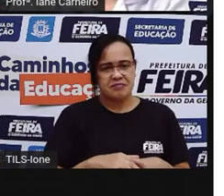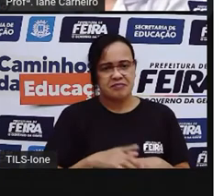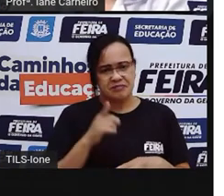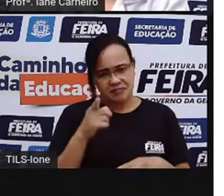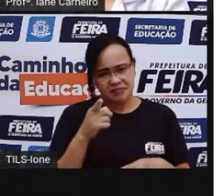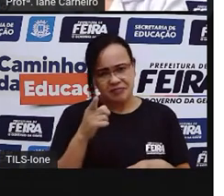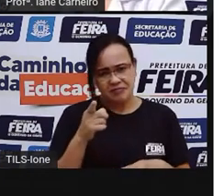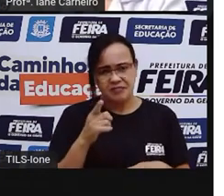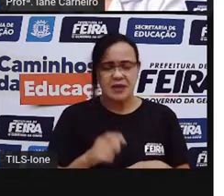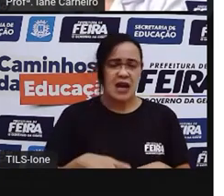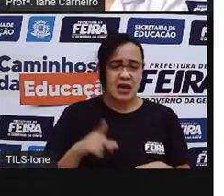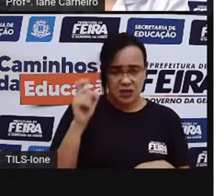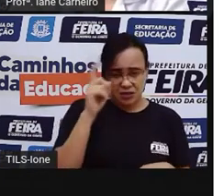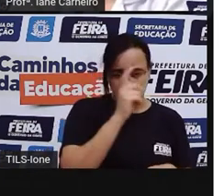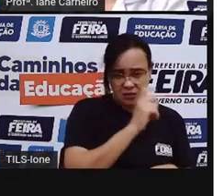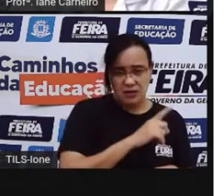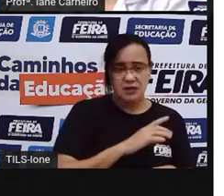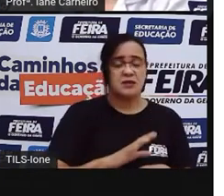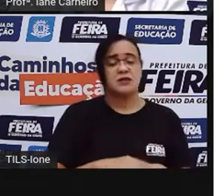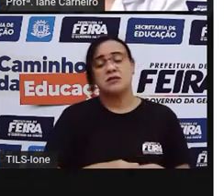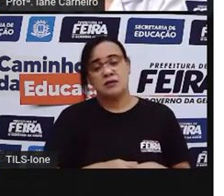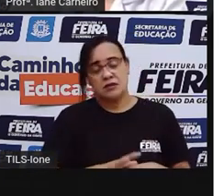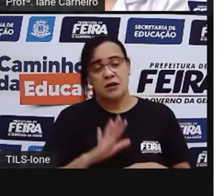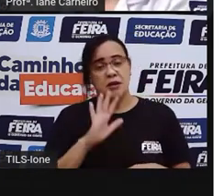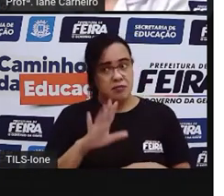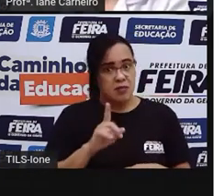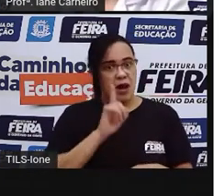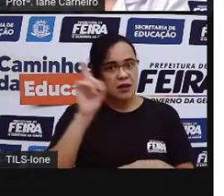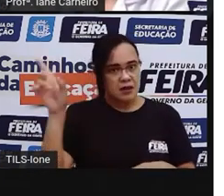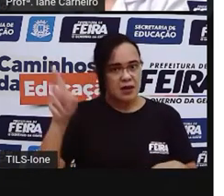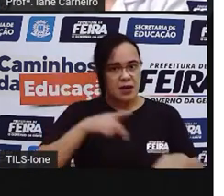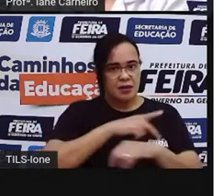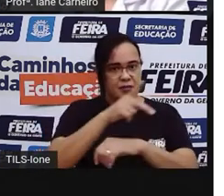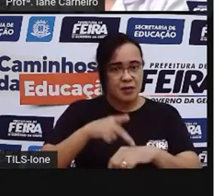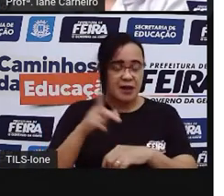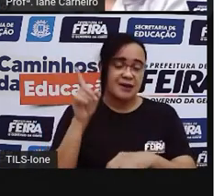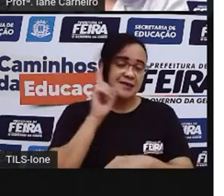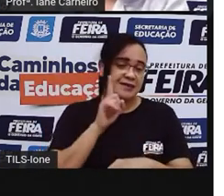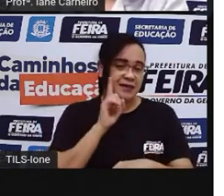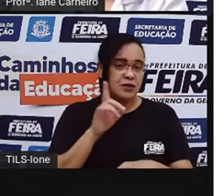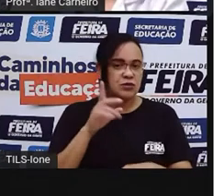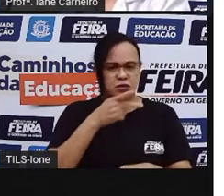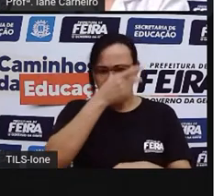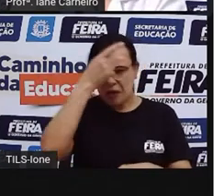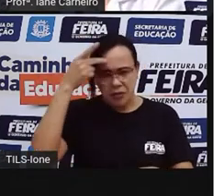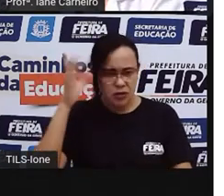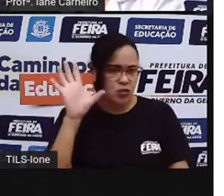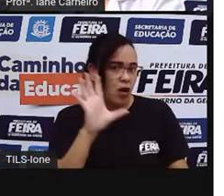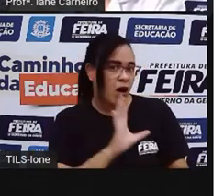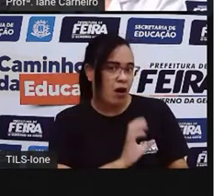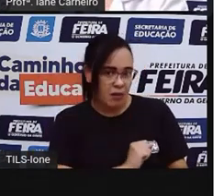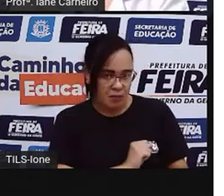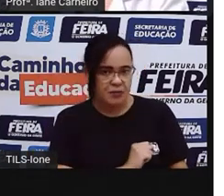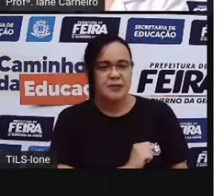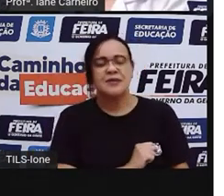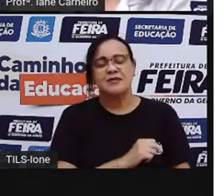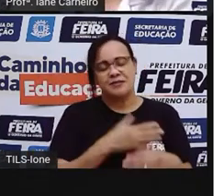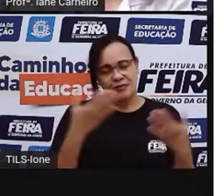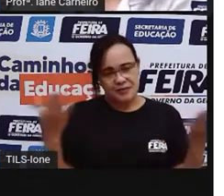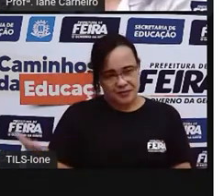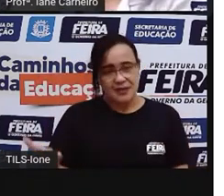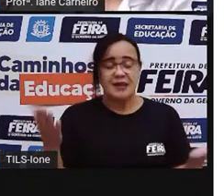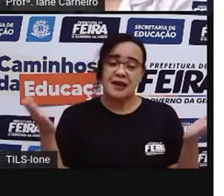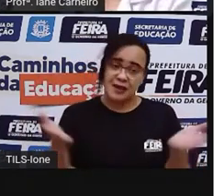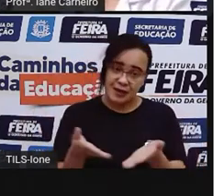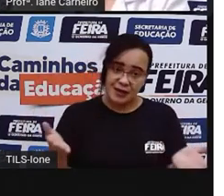acha complicado aí. Mas é bem... As pessoas lá nos Estados Unidos lão esse tipo de esporte, né? Assim como a gente aqui no Brasil gosta do